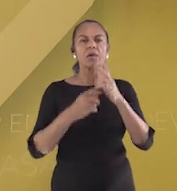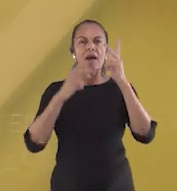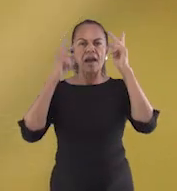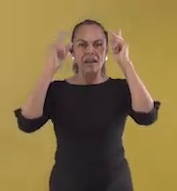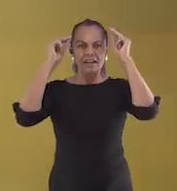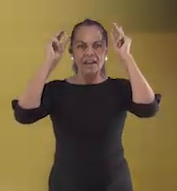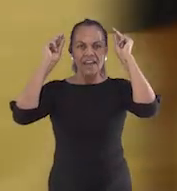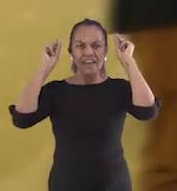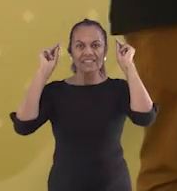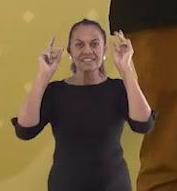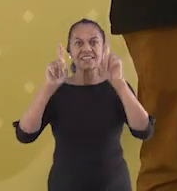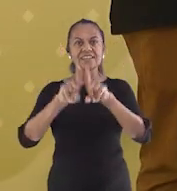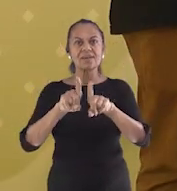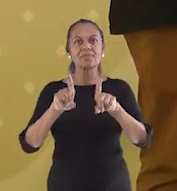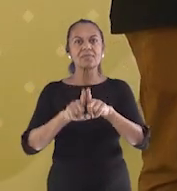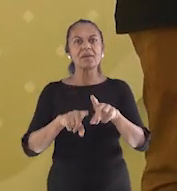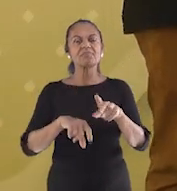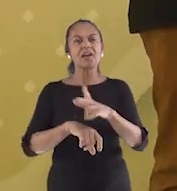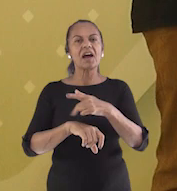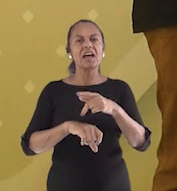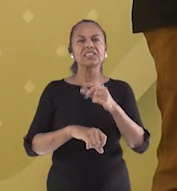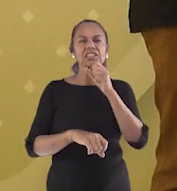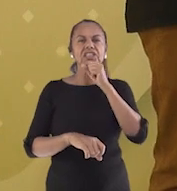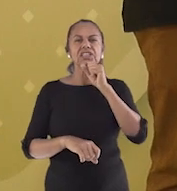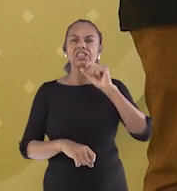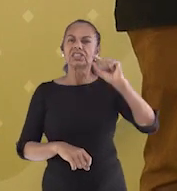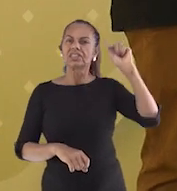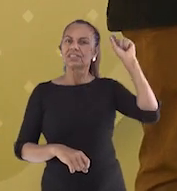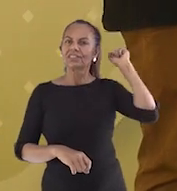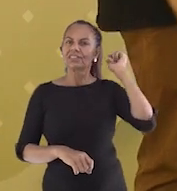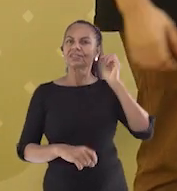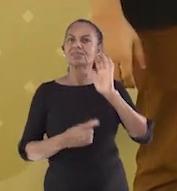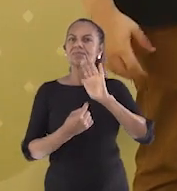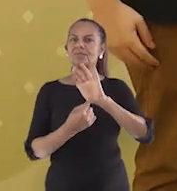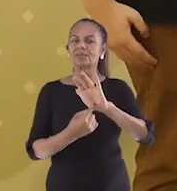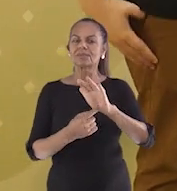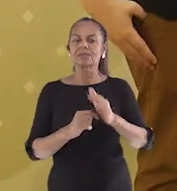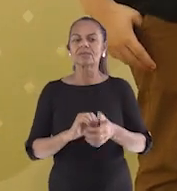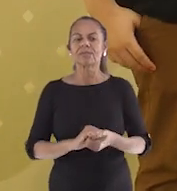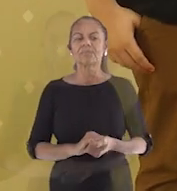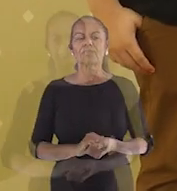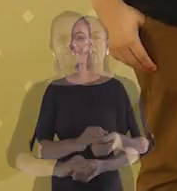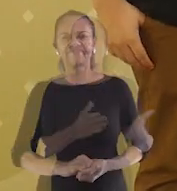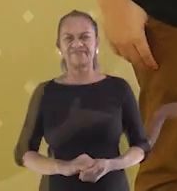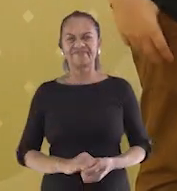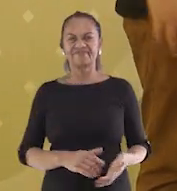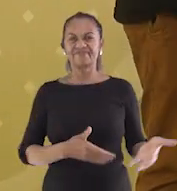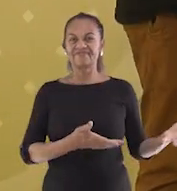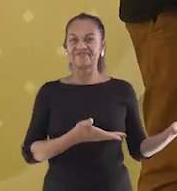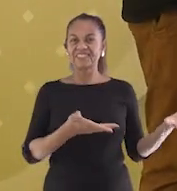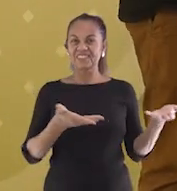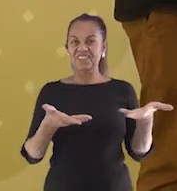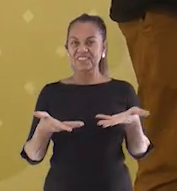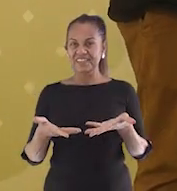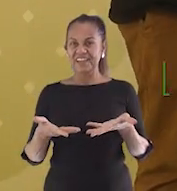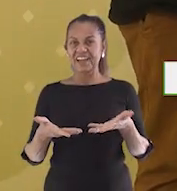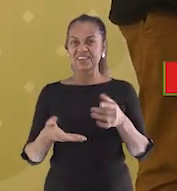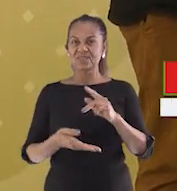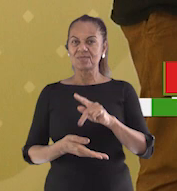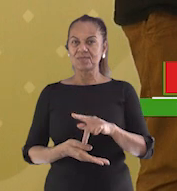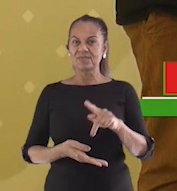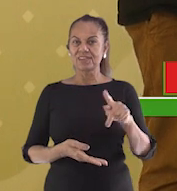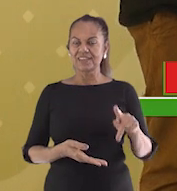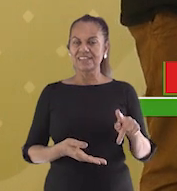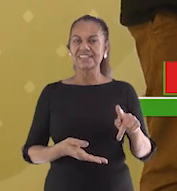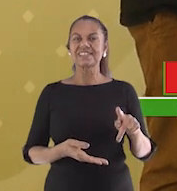Odisseia. Crianças, estamos aqui com o nosso convidado, o Luiz do Dever em Casa Games. Seja bem-vindo, Luiz. Valeu, Thaís, pelo